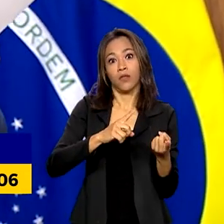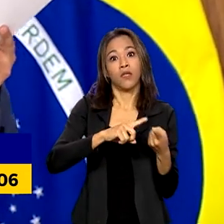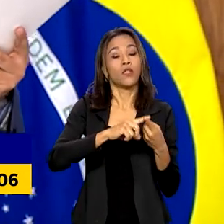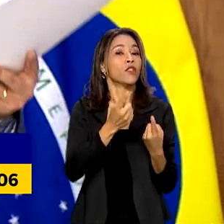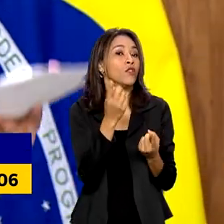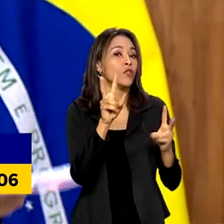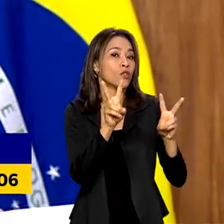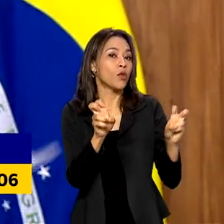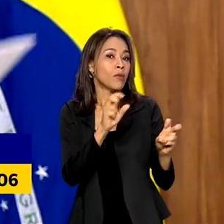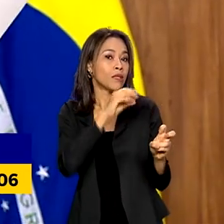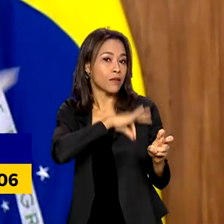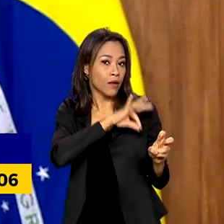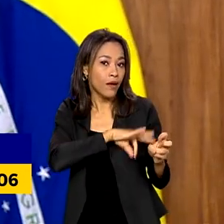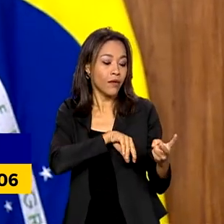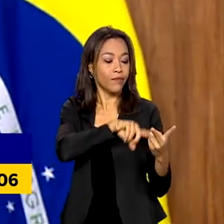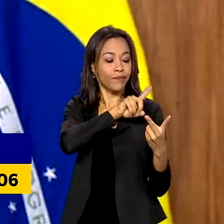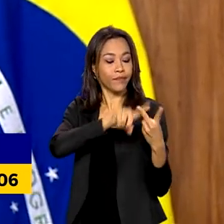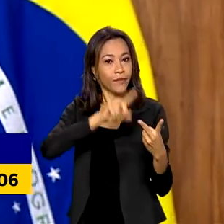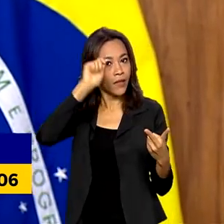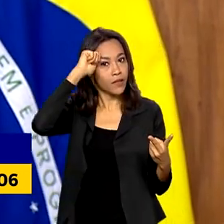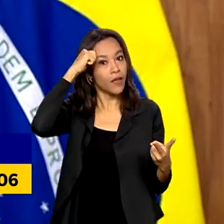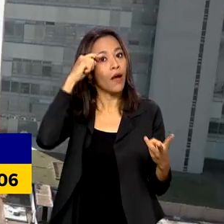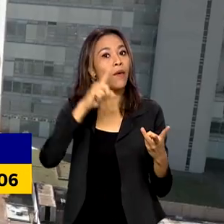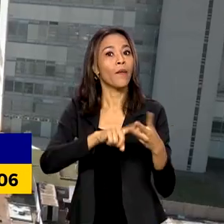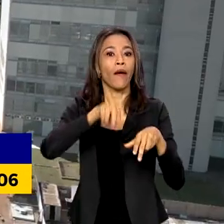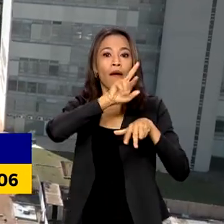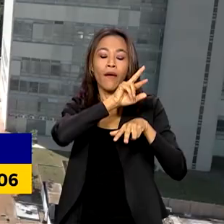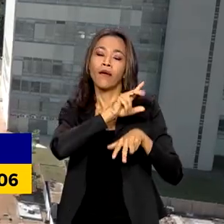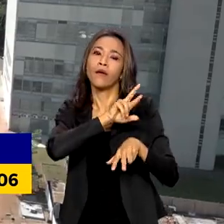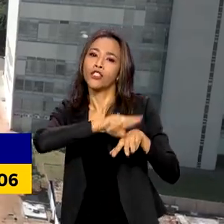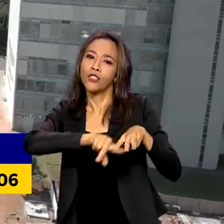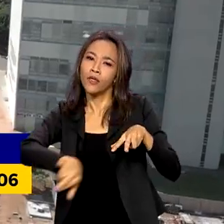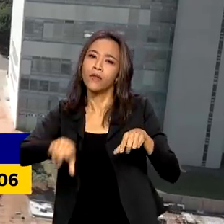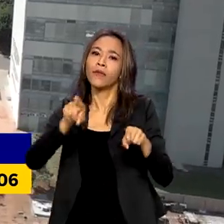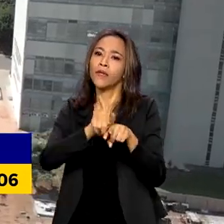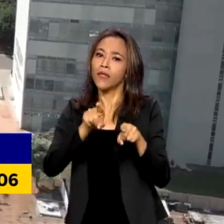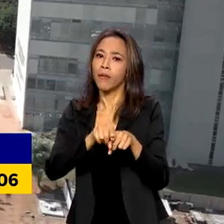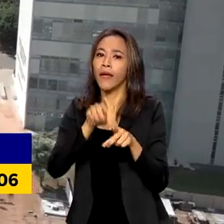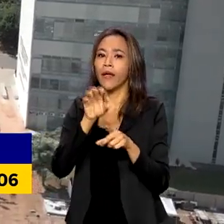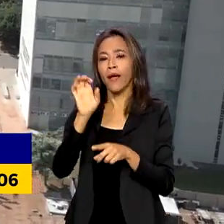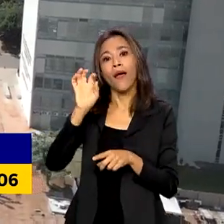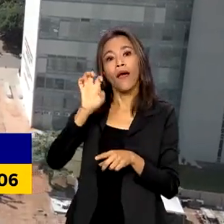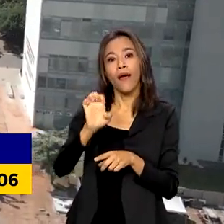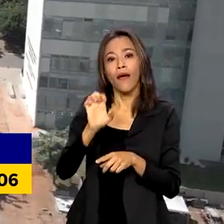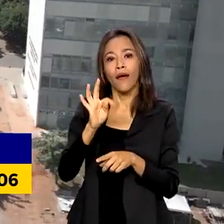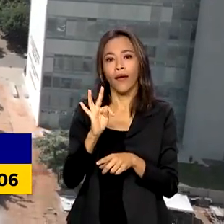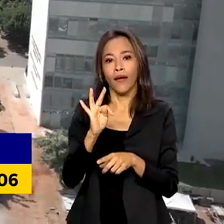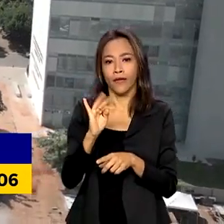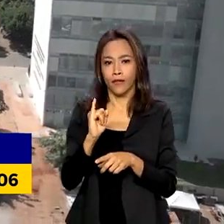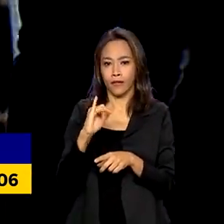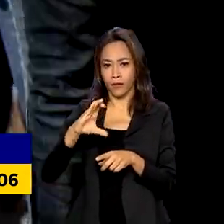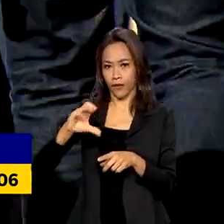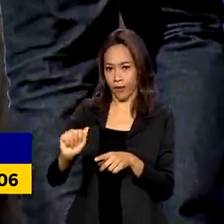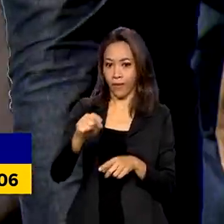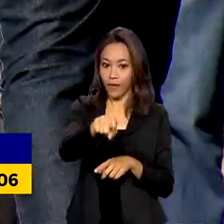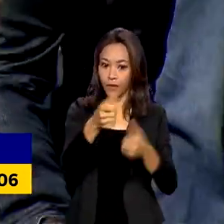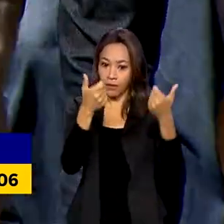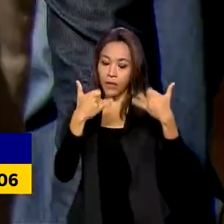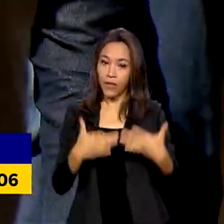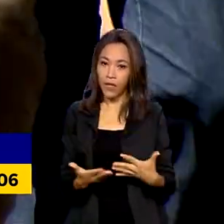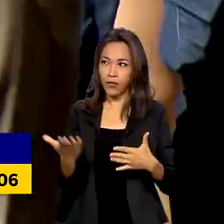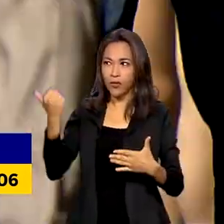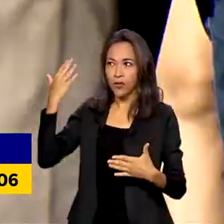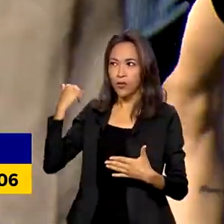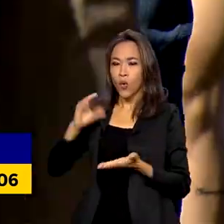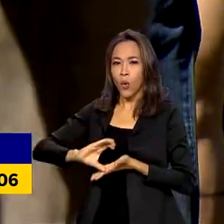as desigualdades raciais, étnicas e de gênero. O Conselho de Desenvolvimento Econômico e Social Sustentável foi extinto